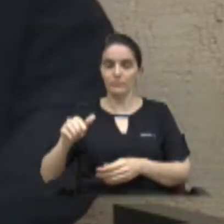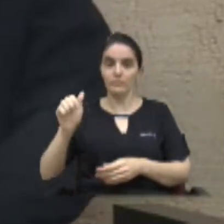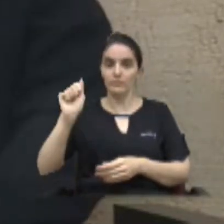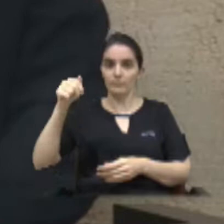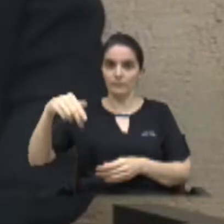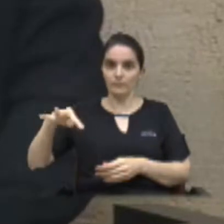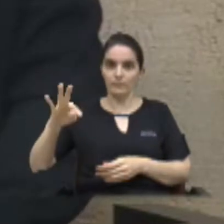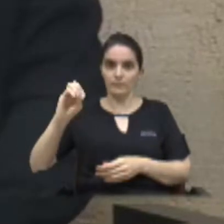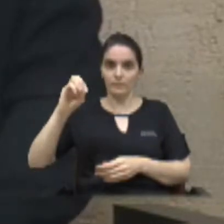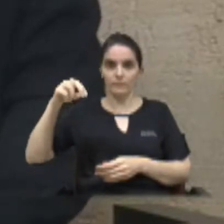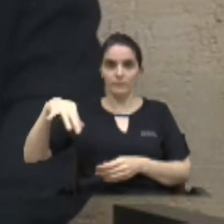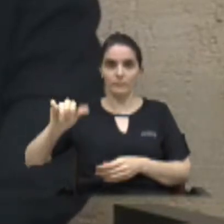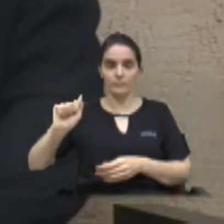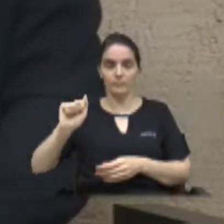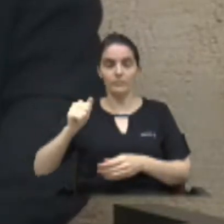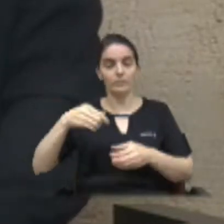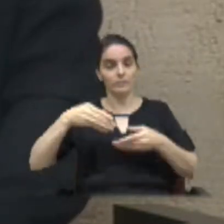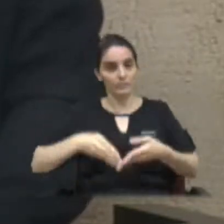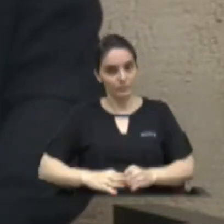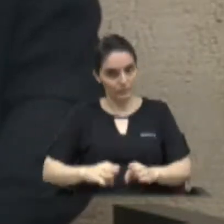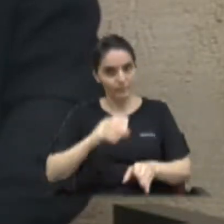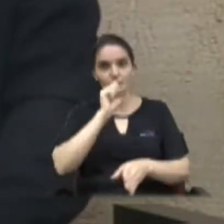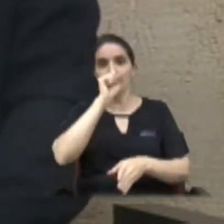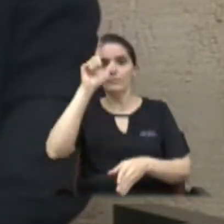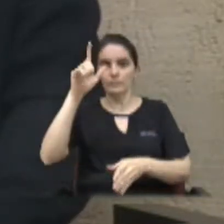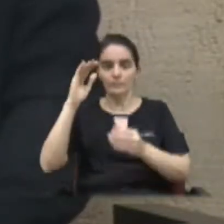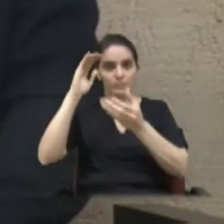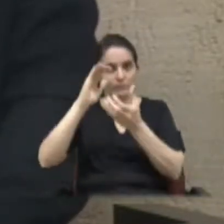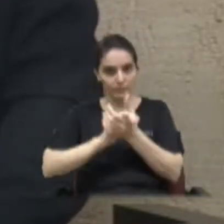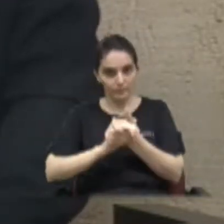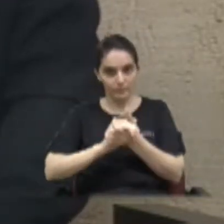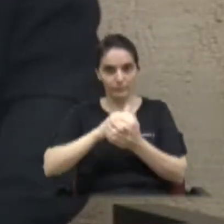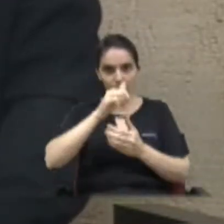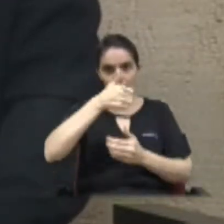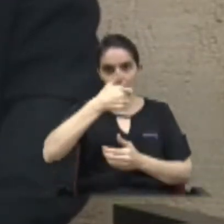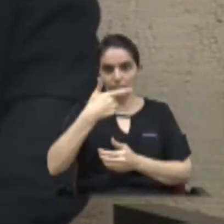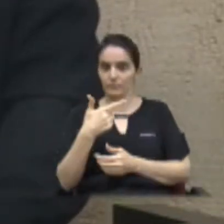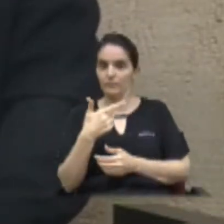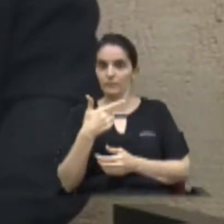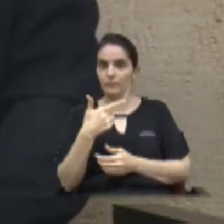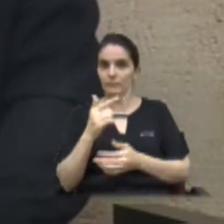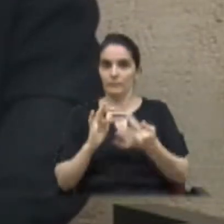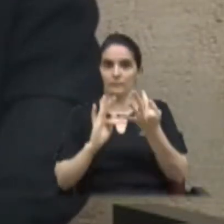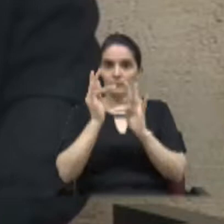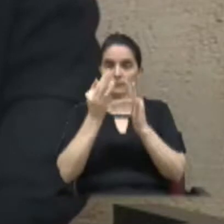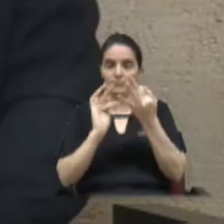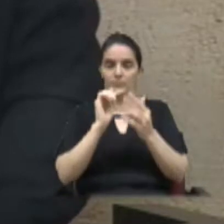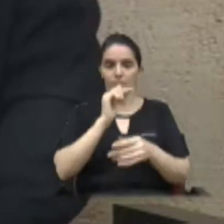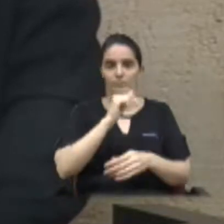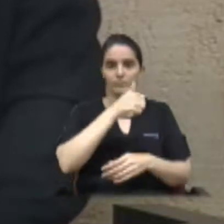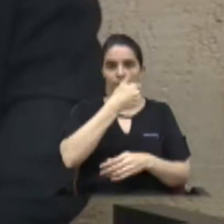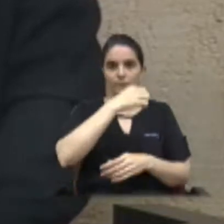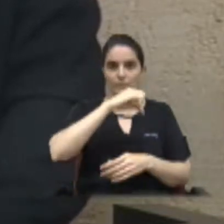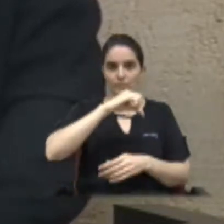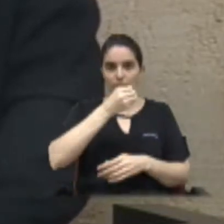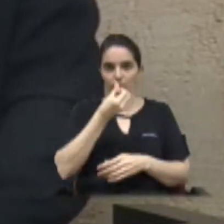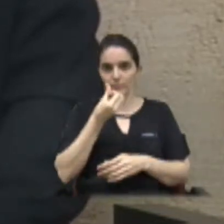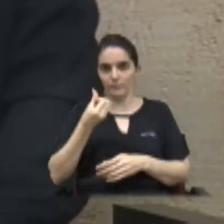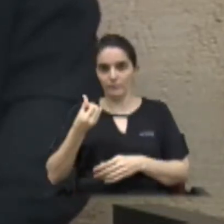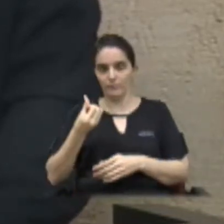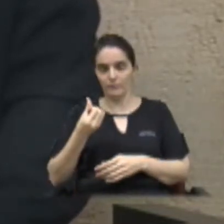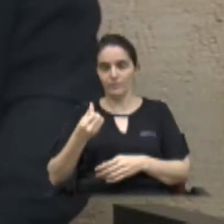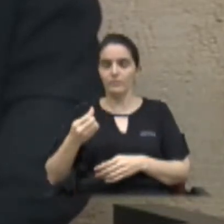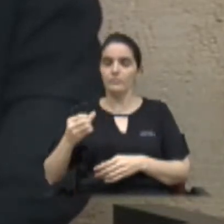aqui na nossa cidade, querida Limeira. Casou-se no dia 12 de fevereiro de 1966 com